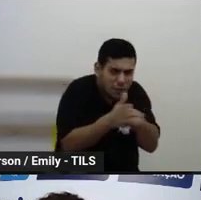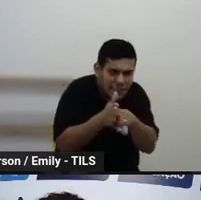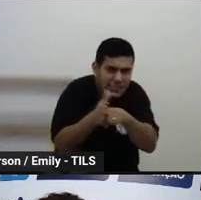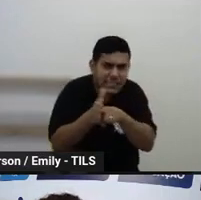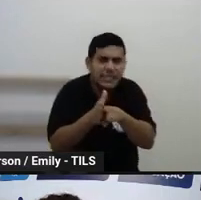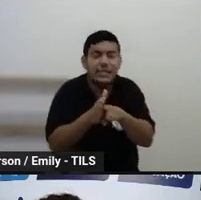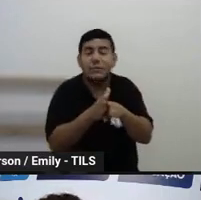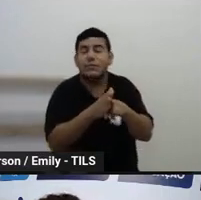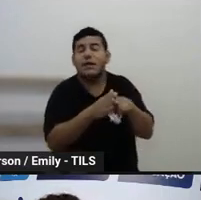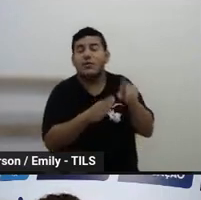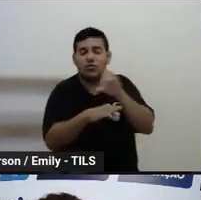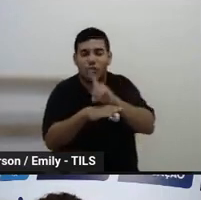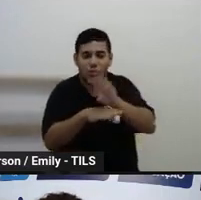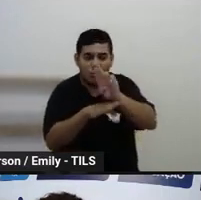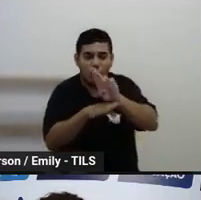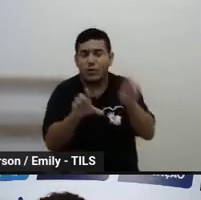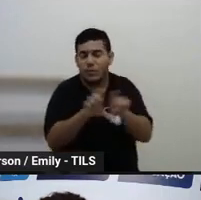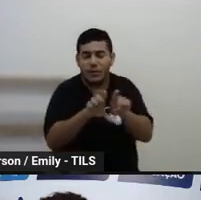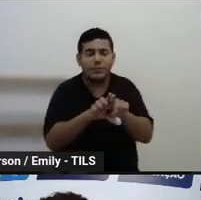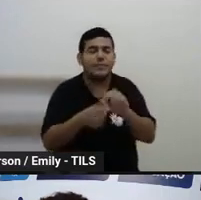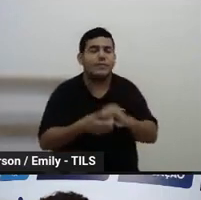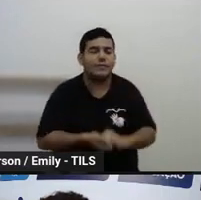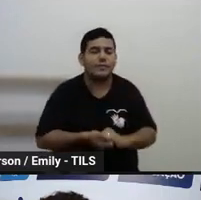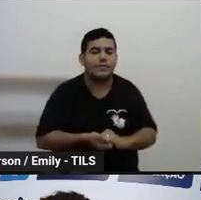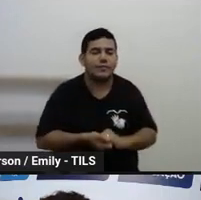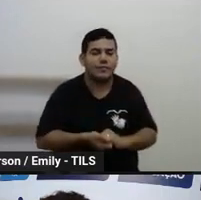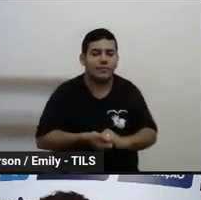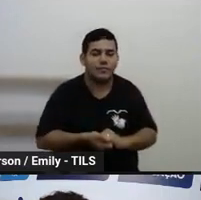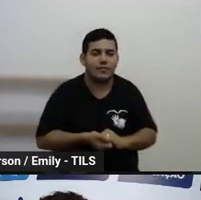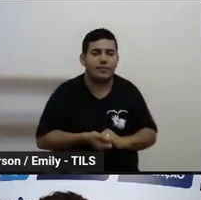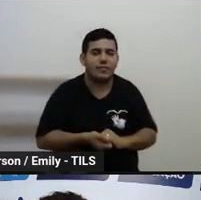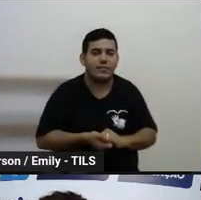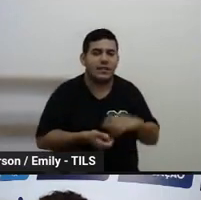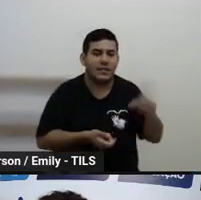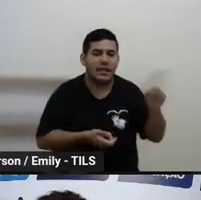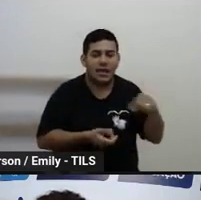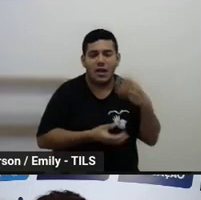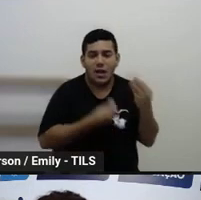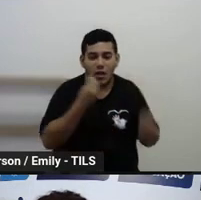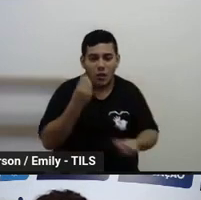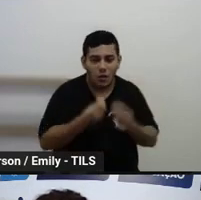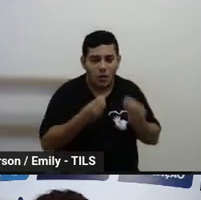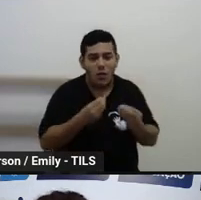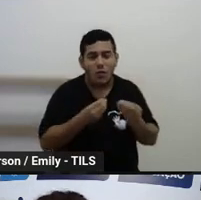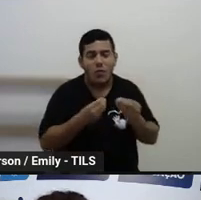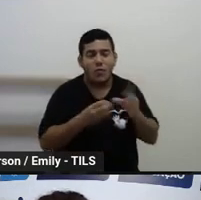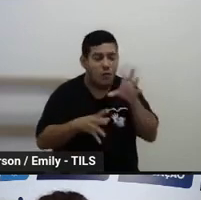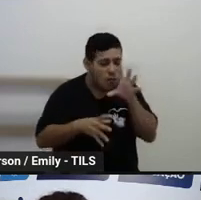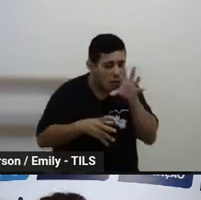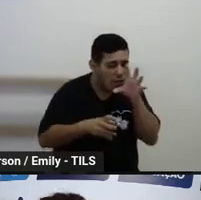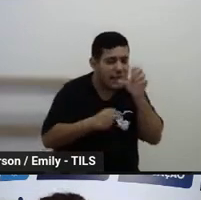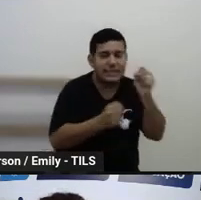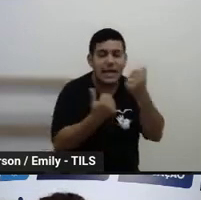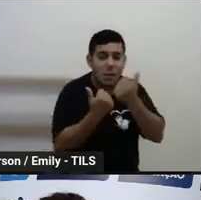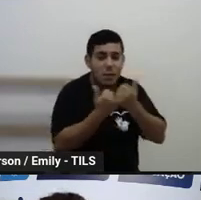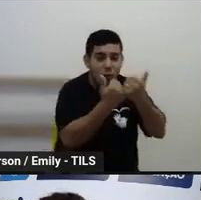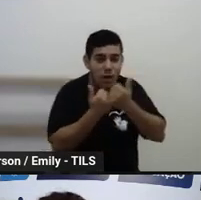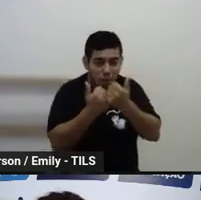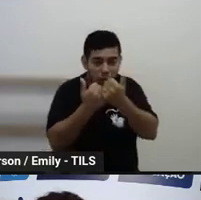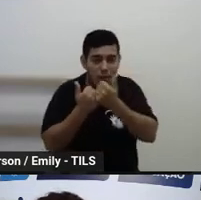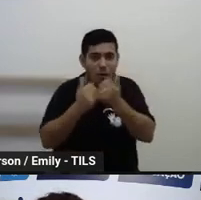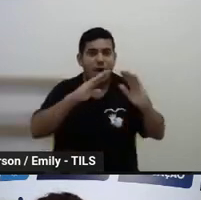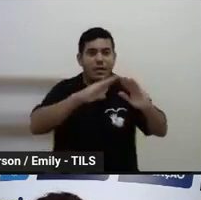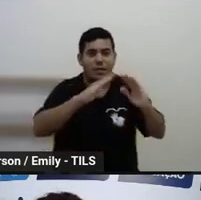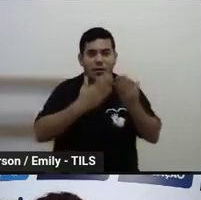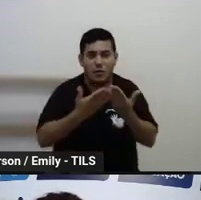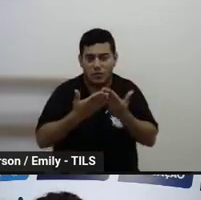fortalecendo a gente precisa fortalecer e apoiar as escolas para